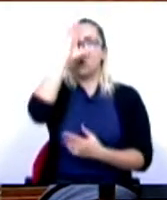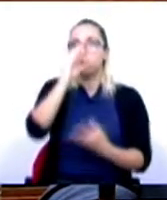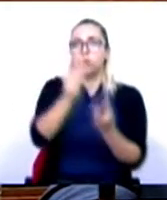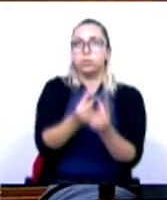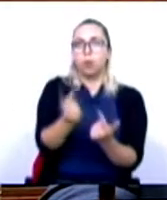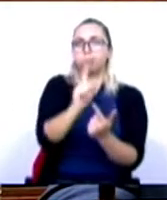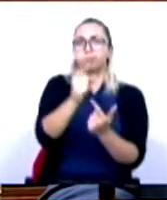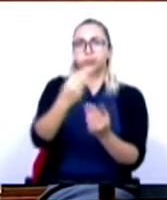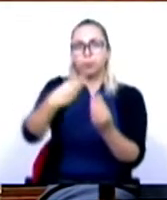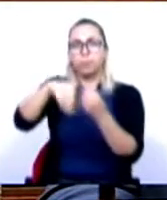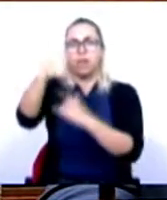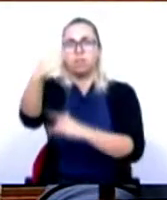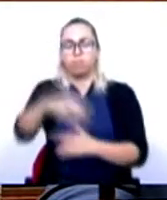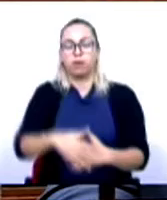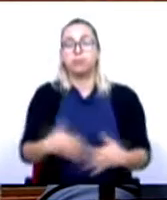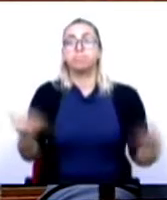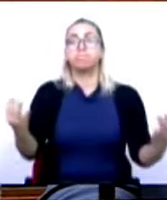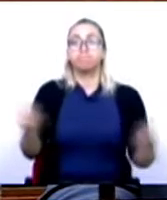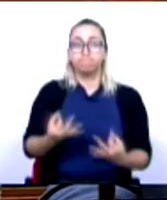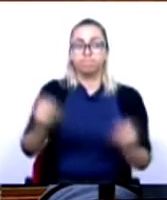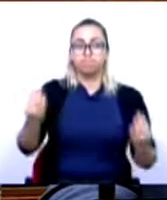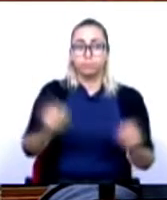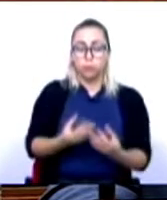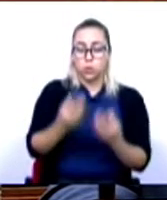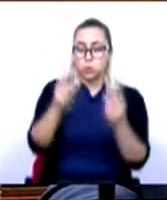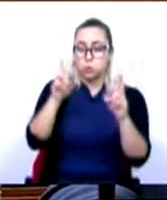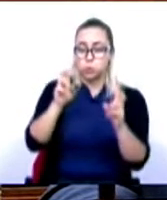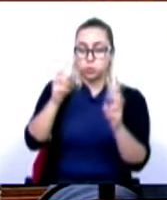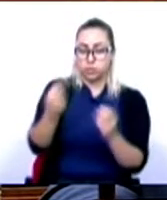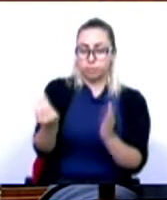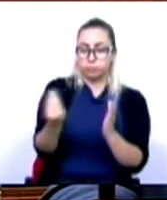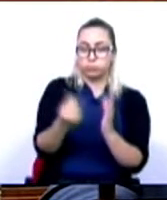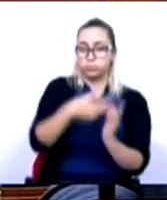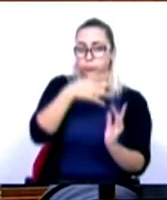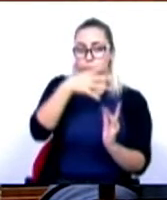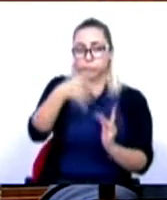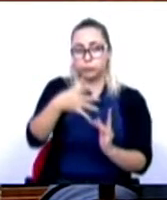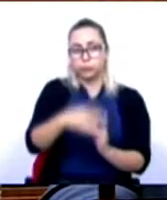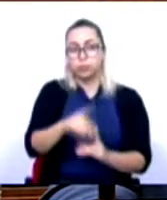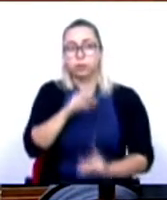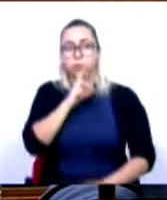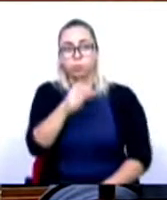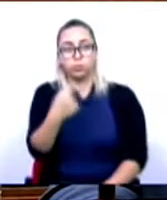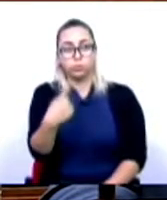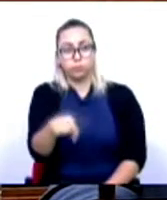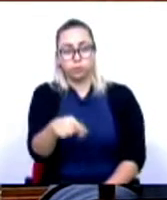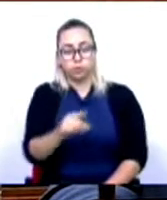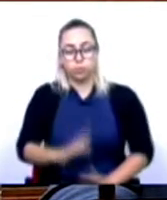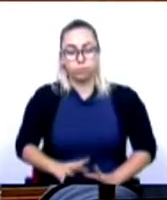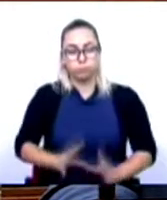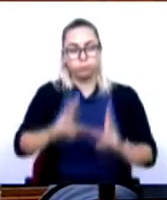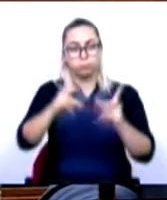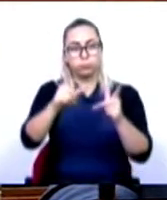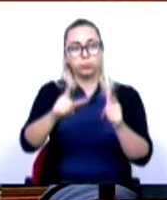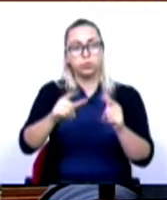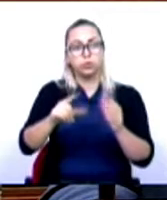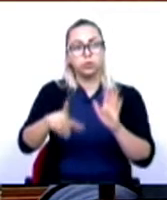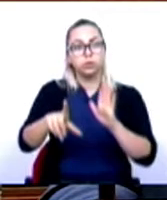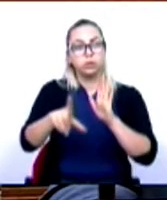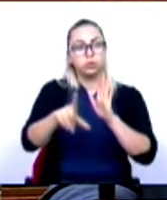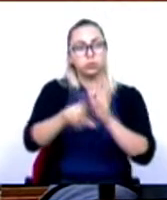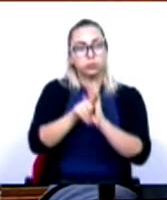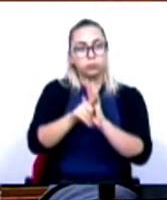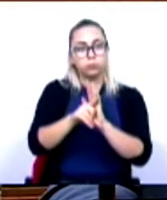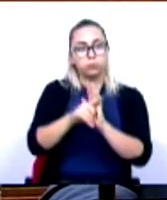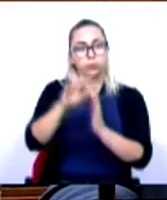e é por isso que muitas das matérias que aqui colocou, como sabe, terão resposta no desenvolvimento legislativo da Agenda